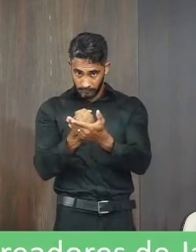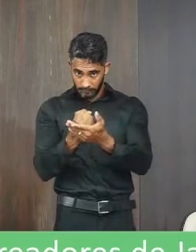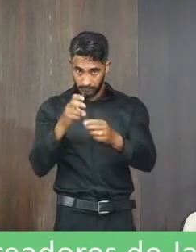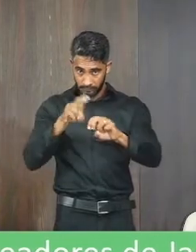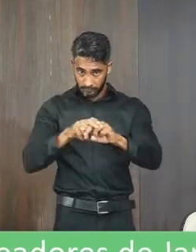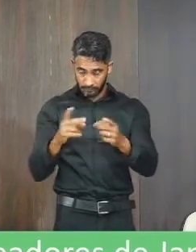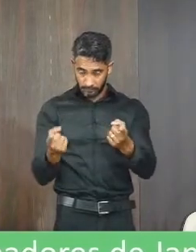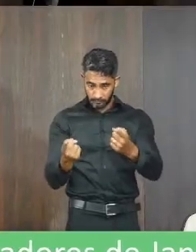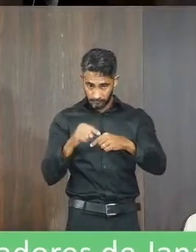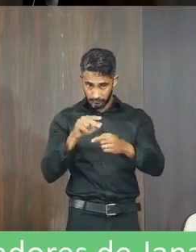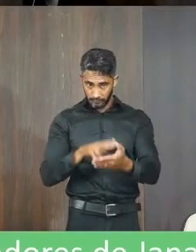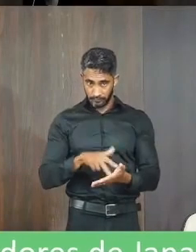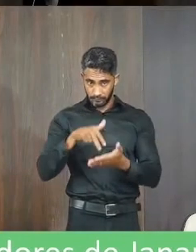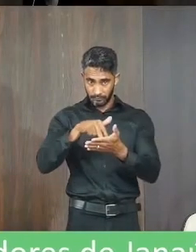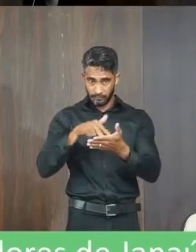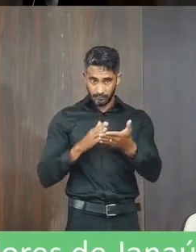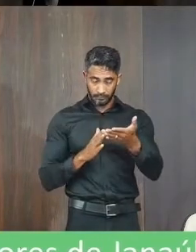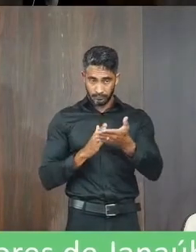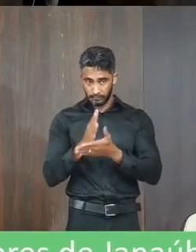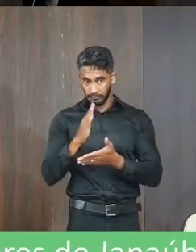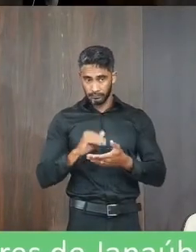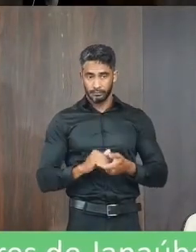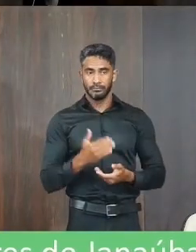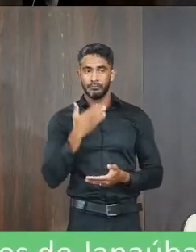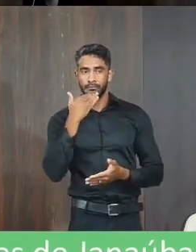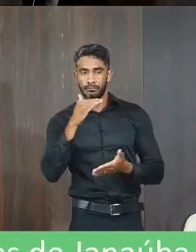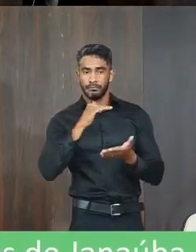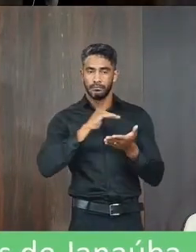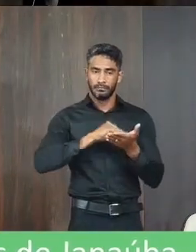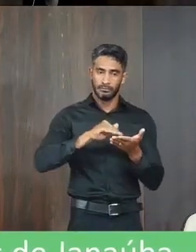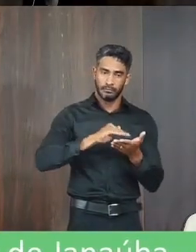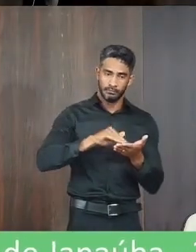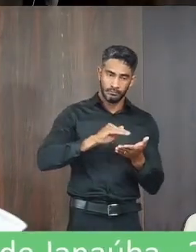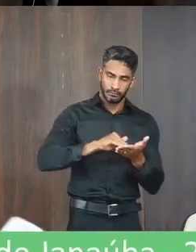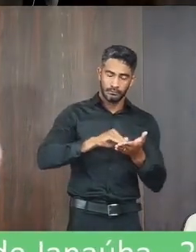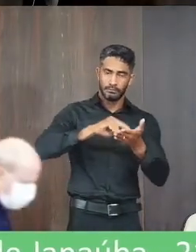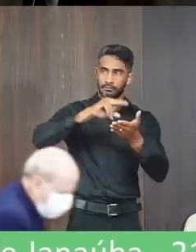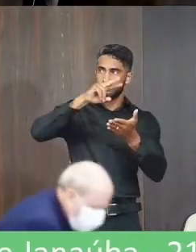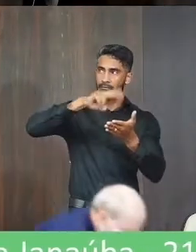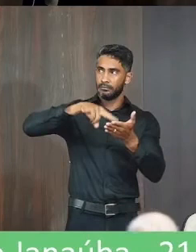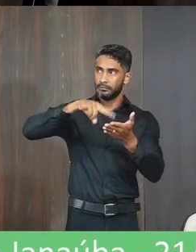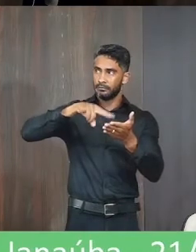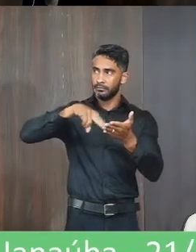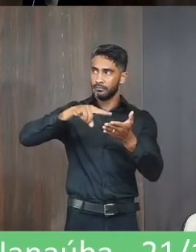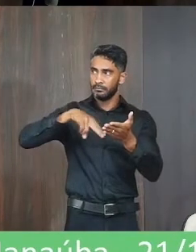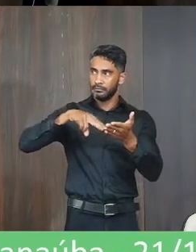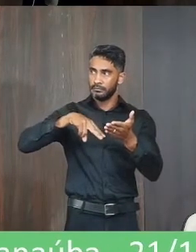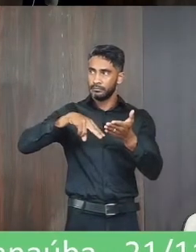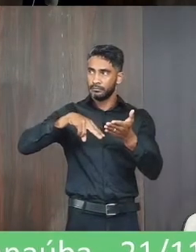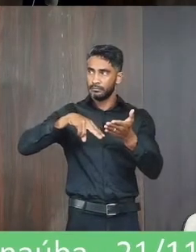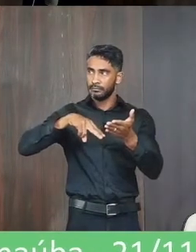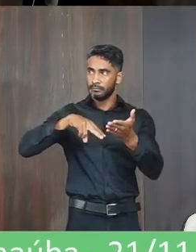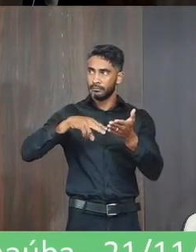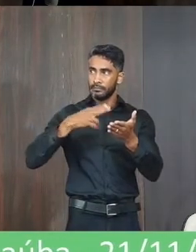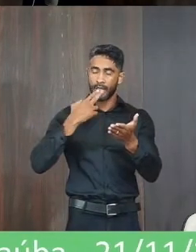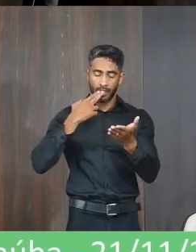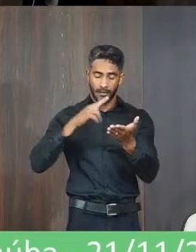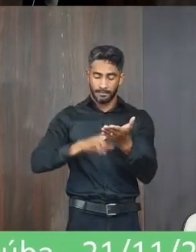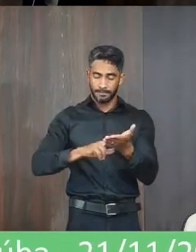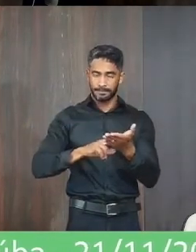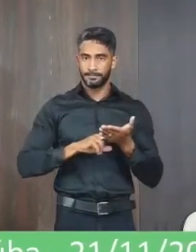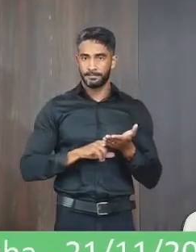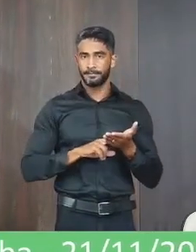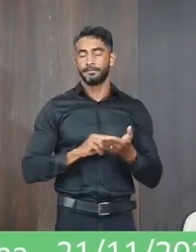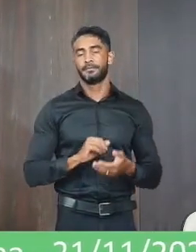se levantem. Aprovado. Solicito ao Sr. Secretário que faça a leitura das correspondências.